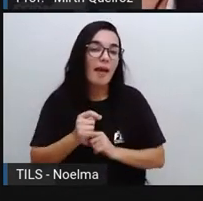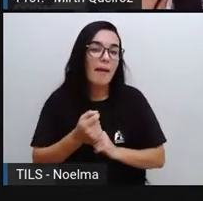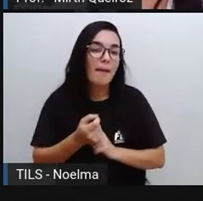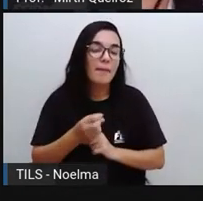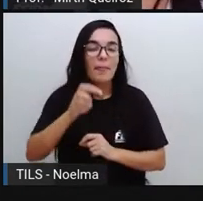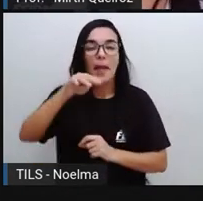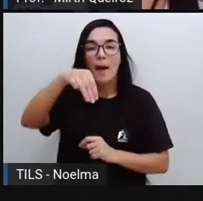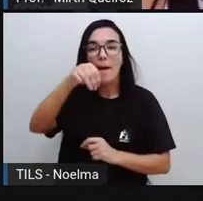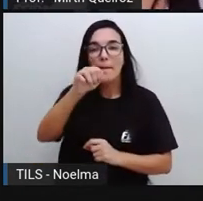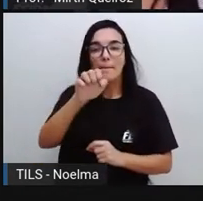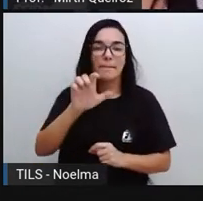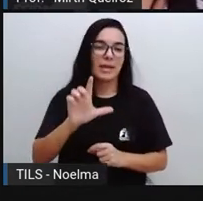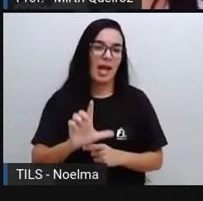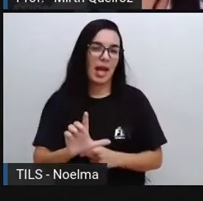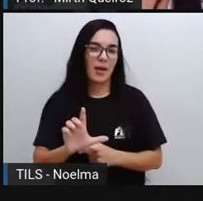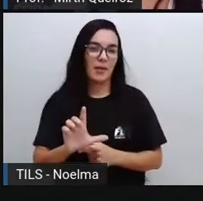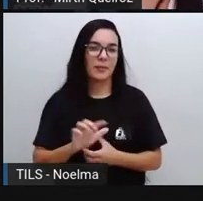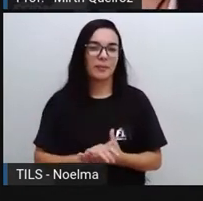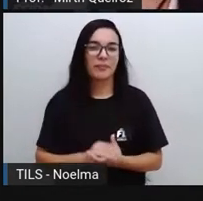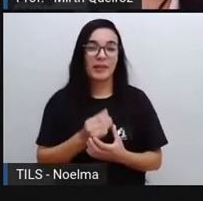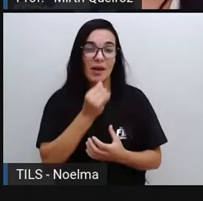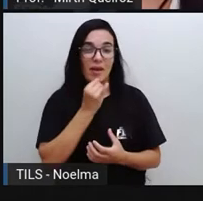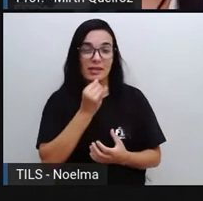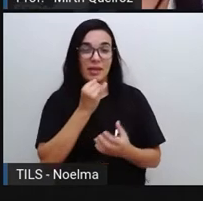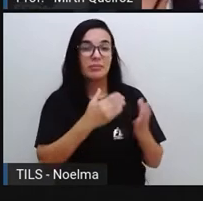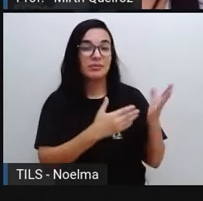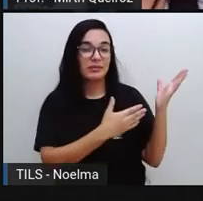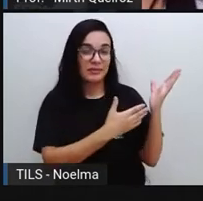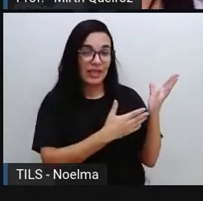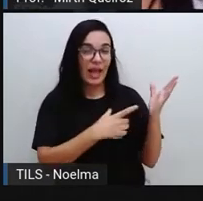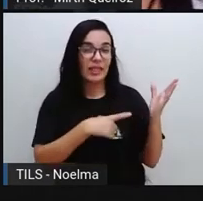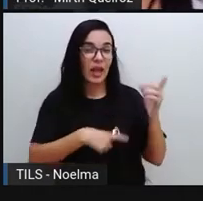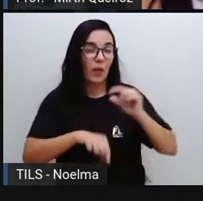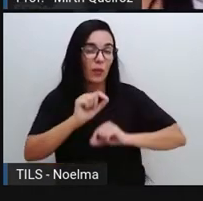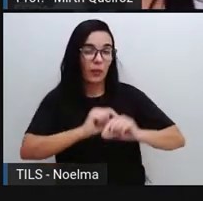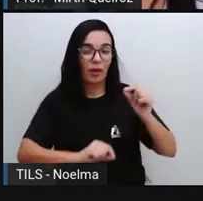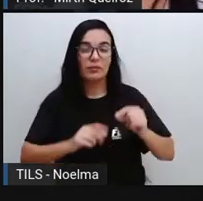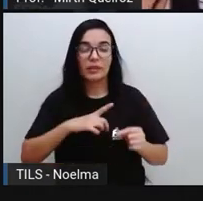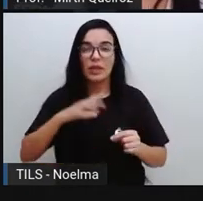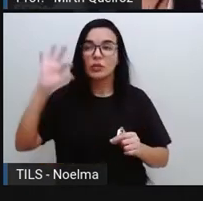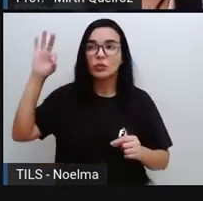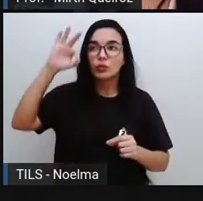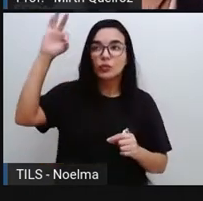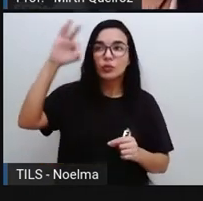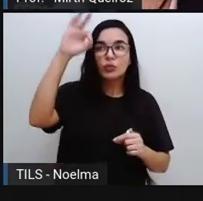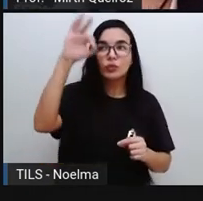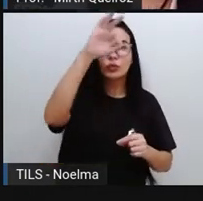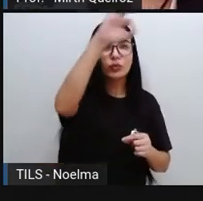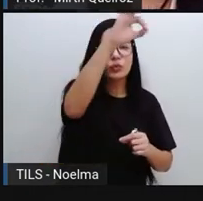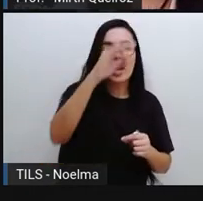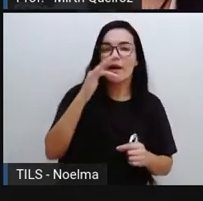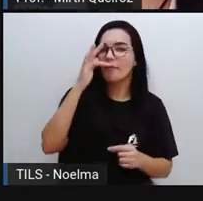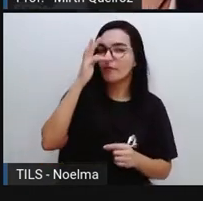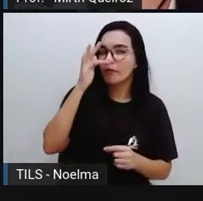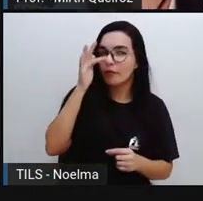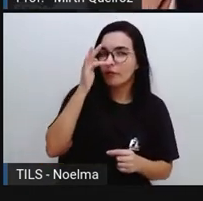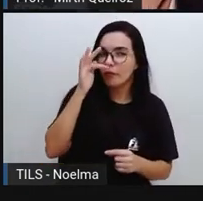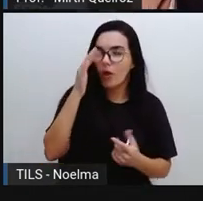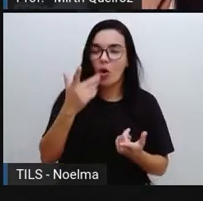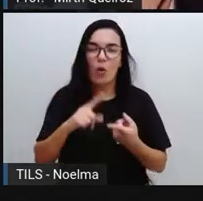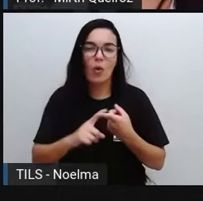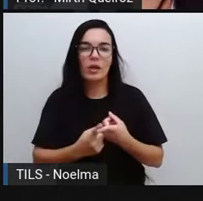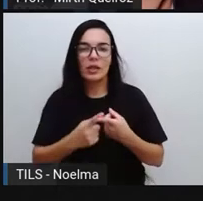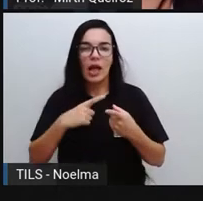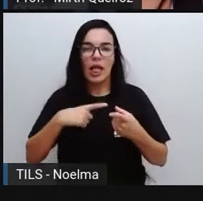Como exemplo aí, a gente tem essas abelhas que vão polinizar as flores, além delas garantirem a